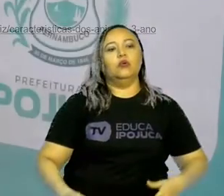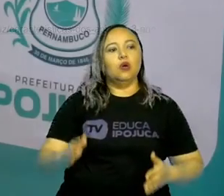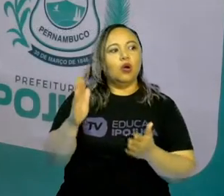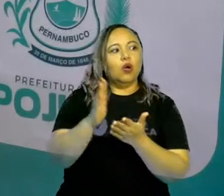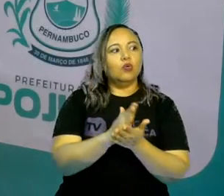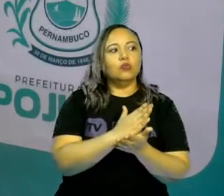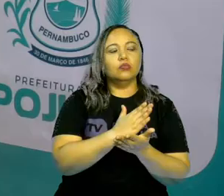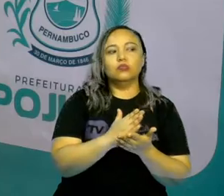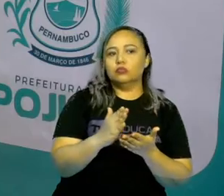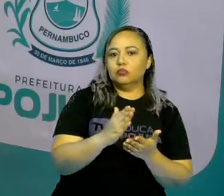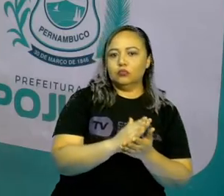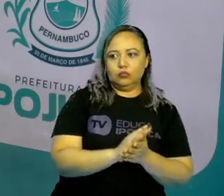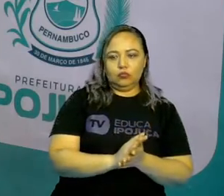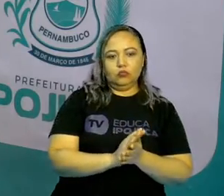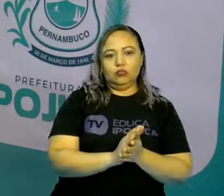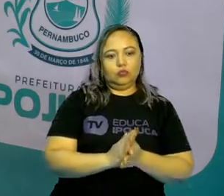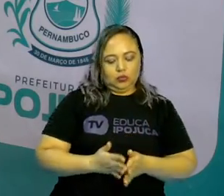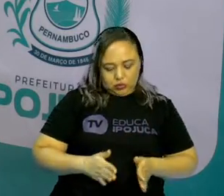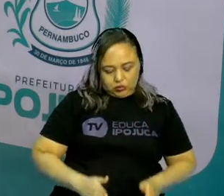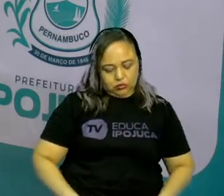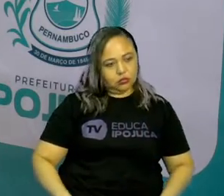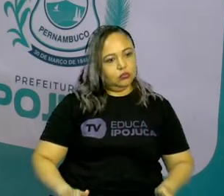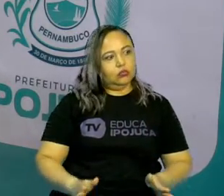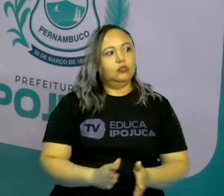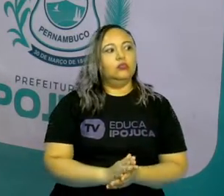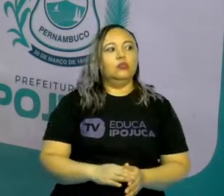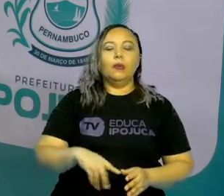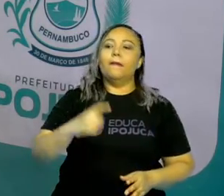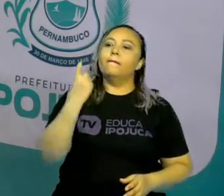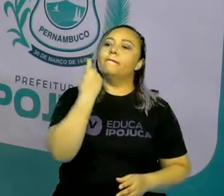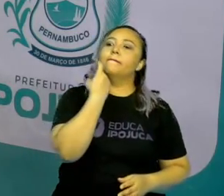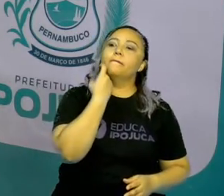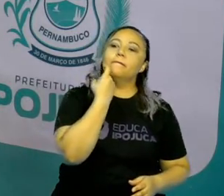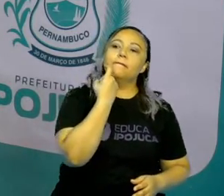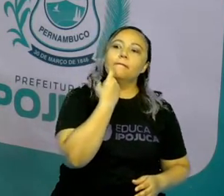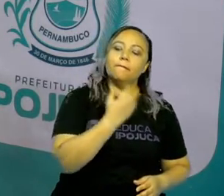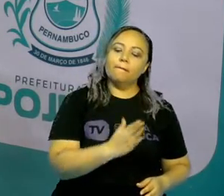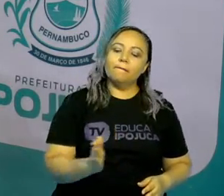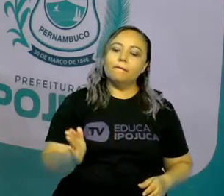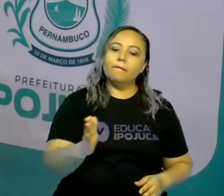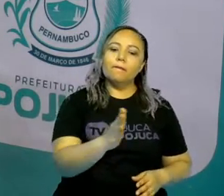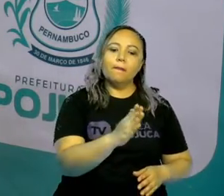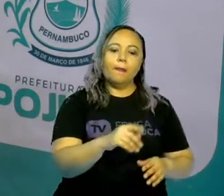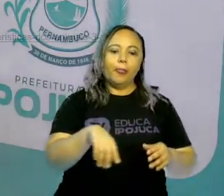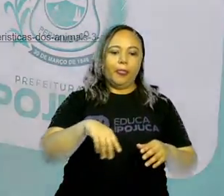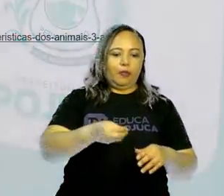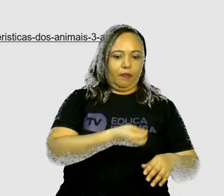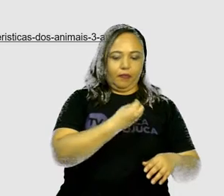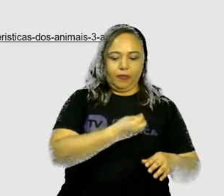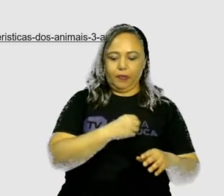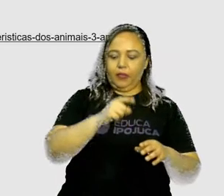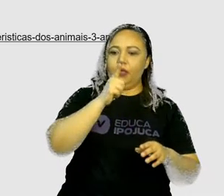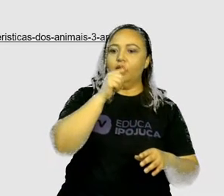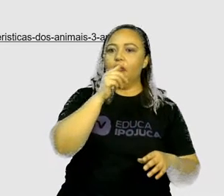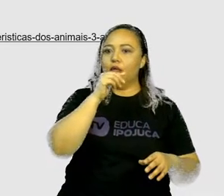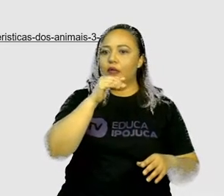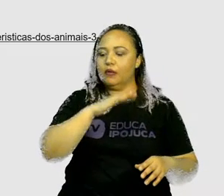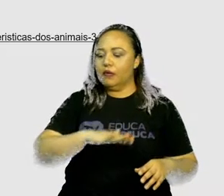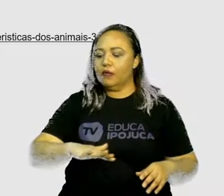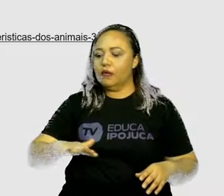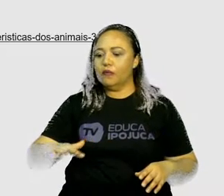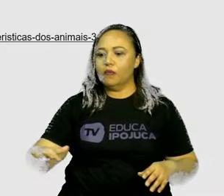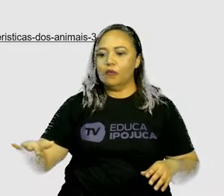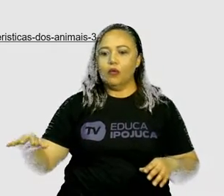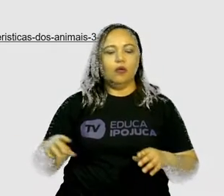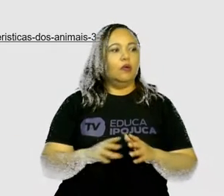mamam. Os peixes vivem e respiram dentro da água, nascem de ovos